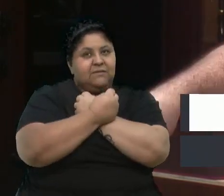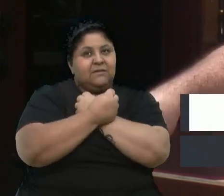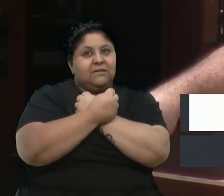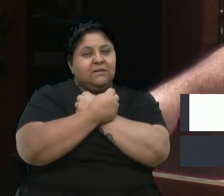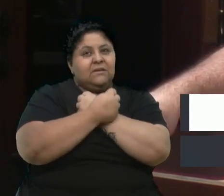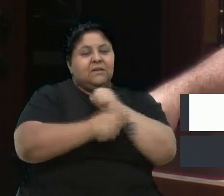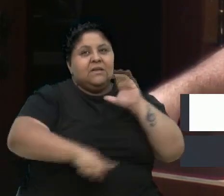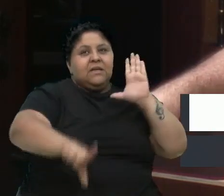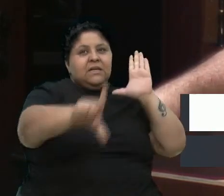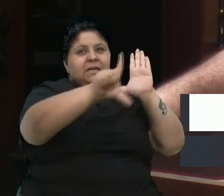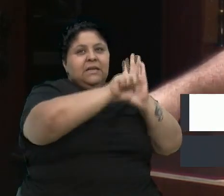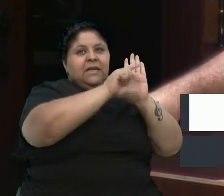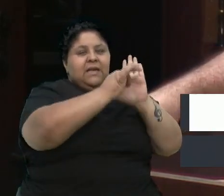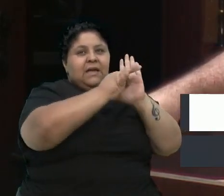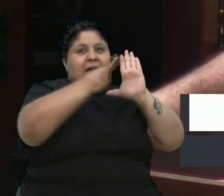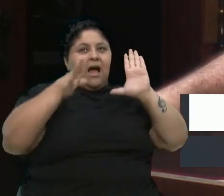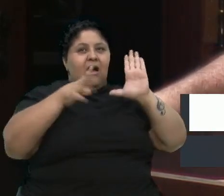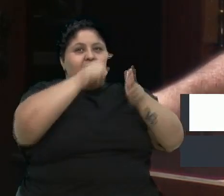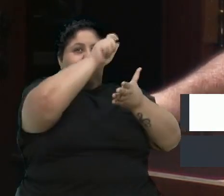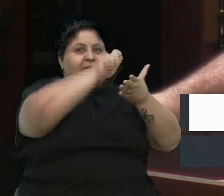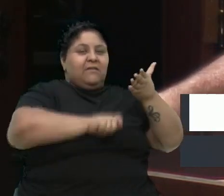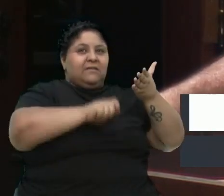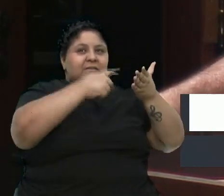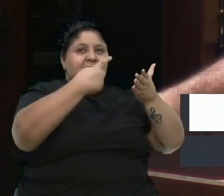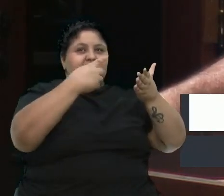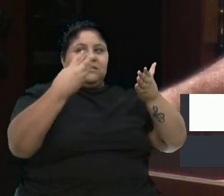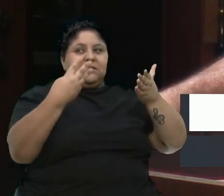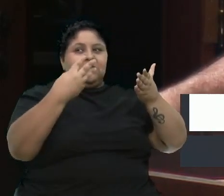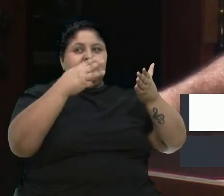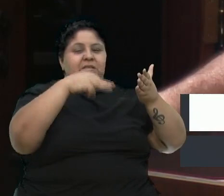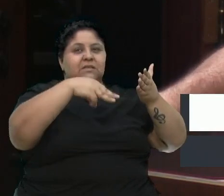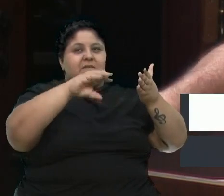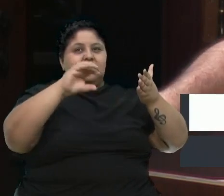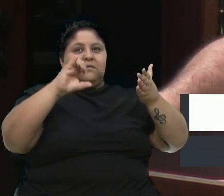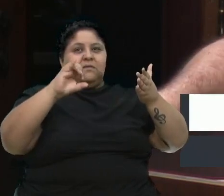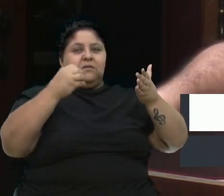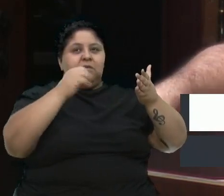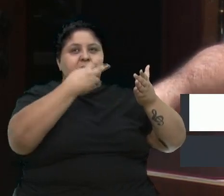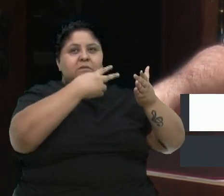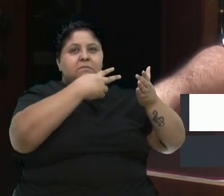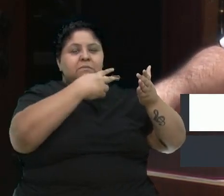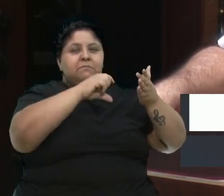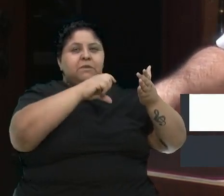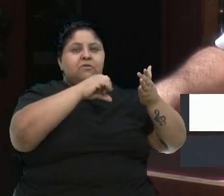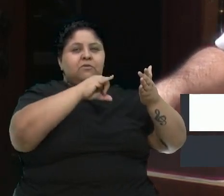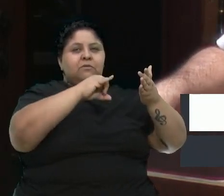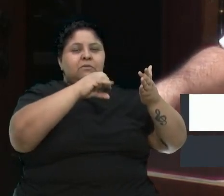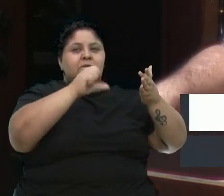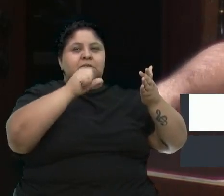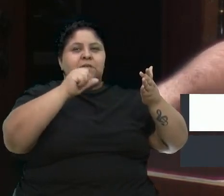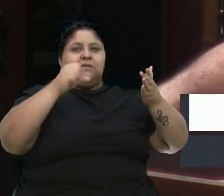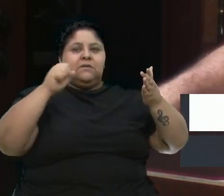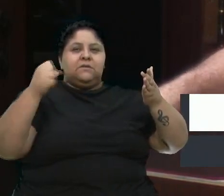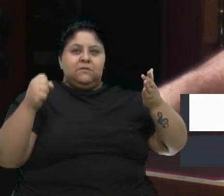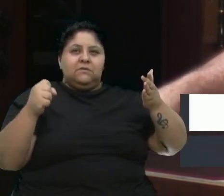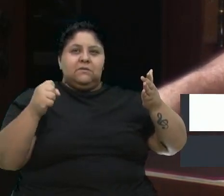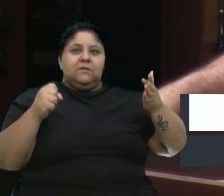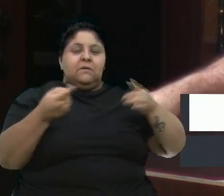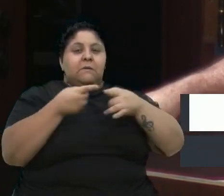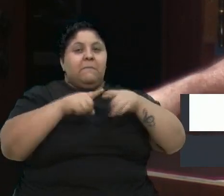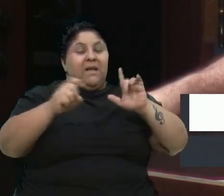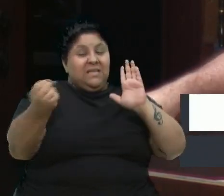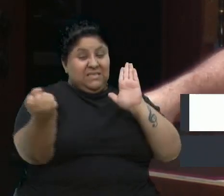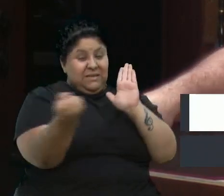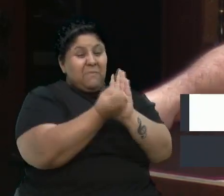assinada lá em 13 de maio de 1888, mas as chagas desse processo do sistema